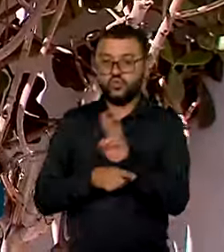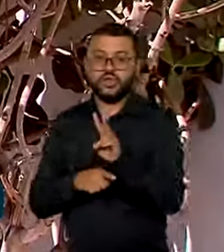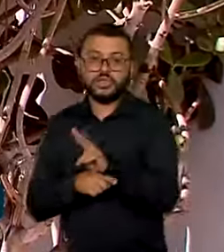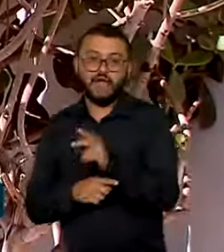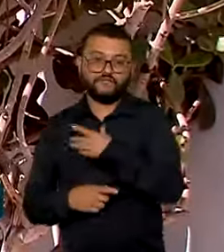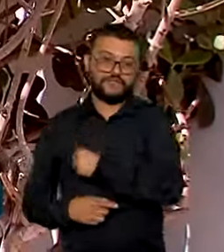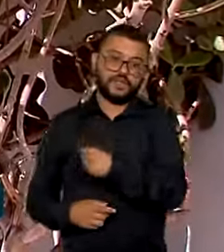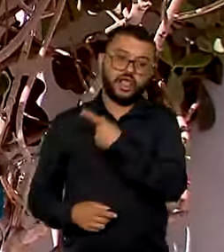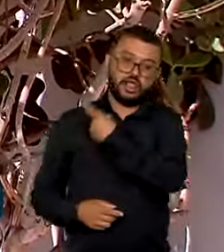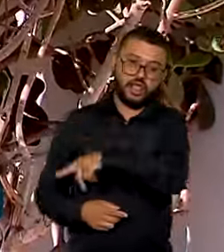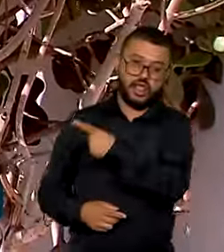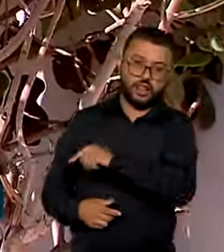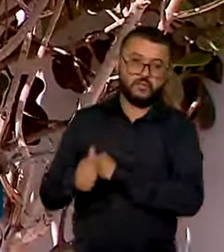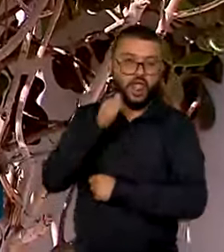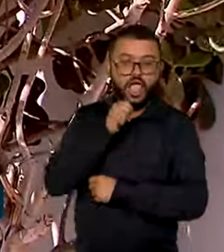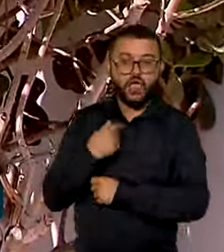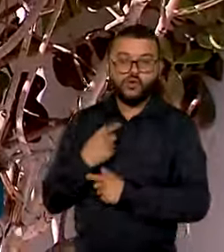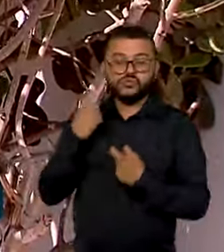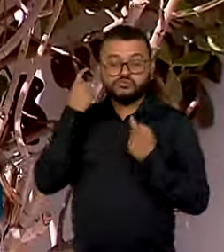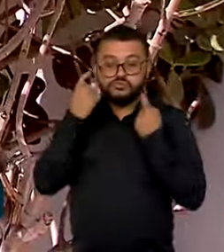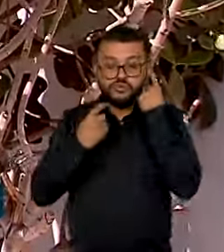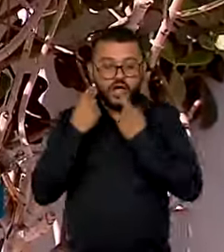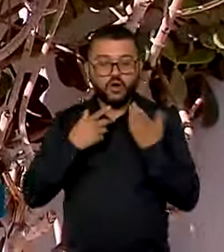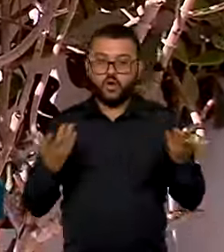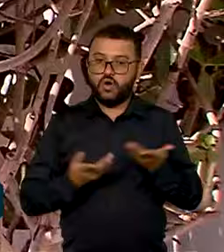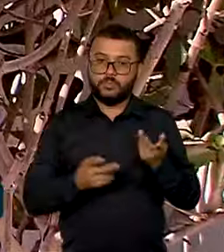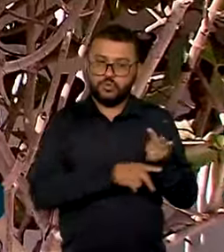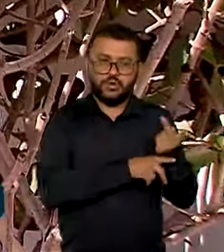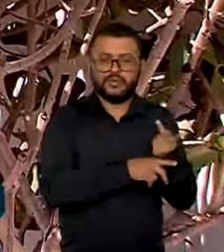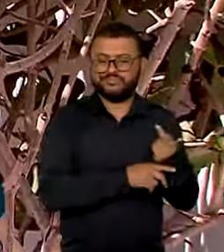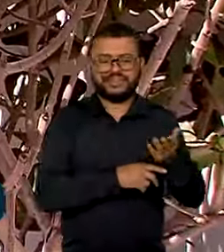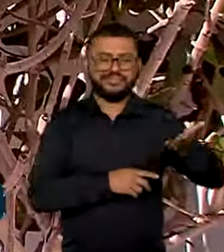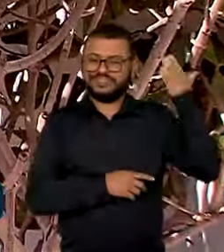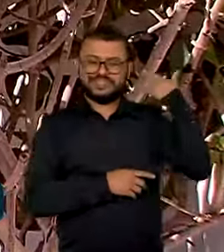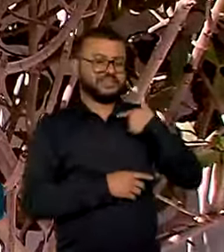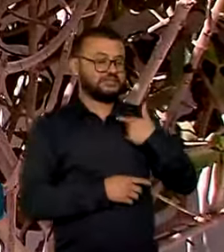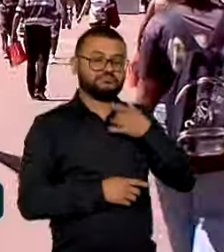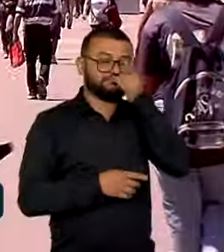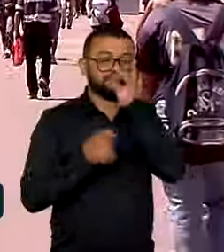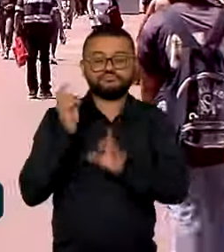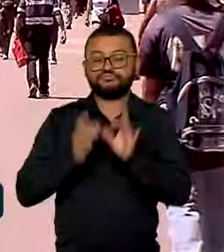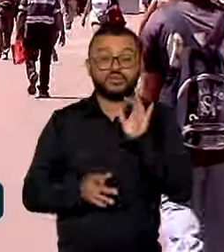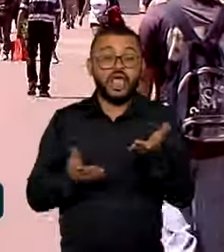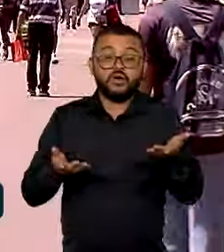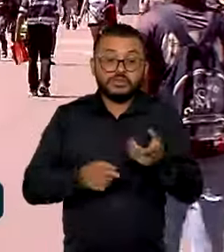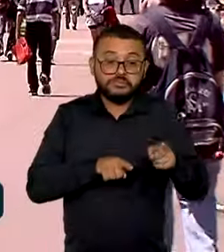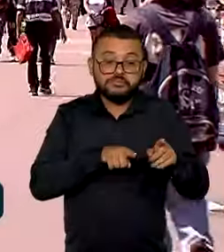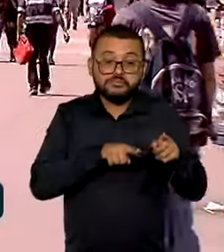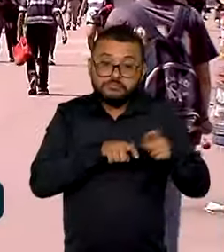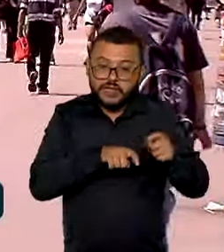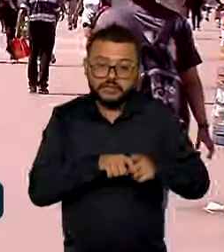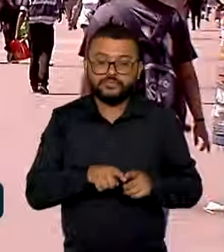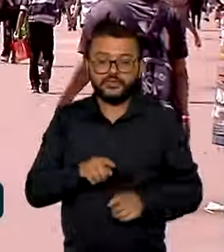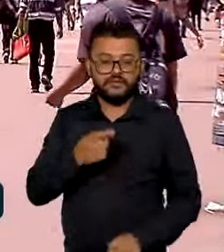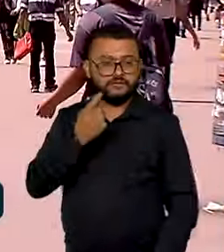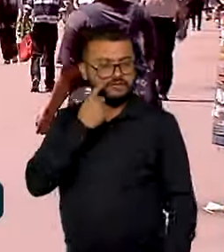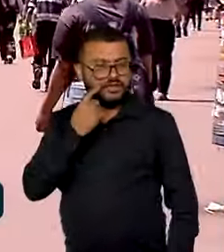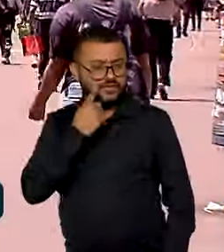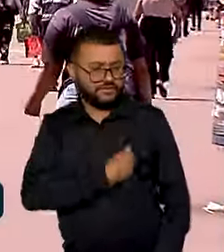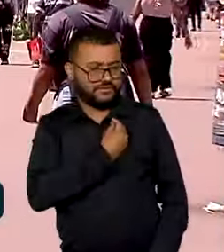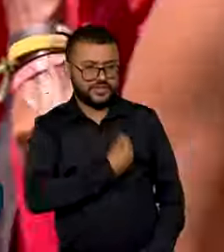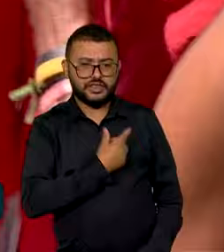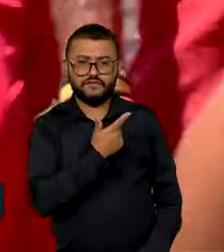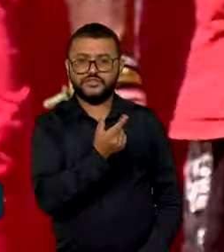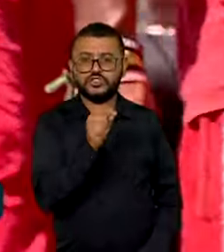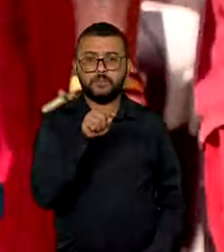a gente sempre está procurando agora, né? Antigamente eu não procurava não, demorava mais. Após ouvir a rotina de 20 mil